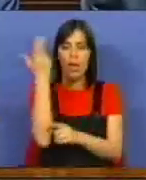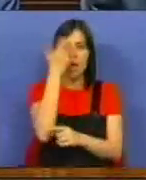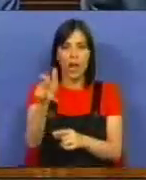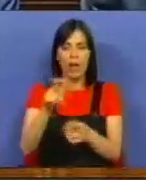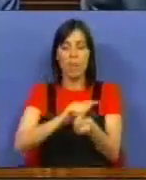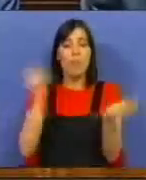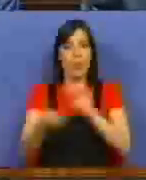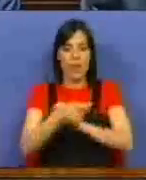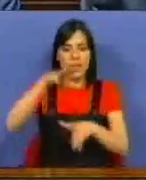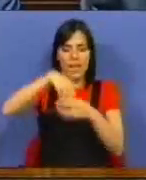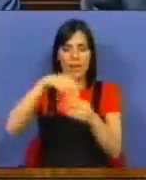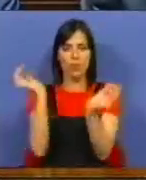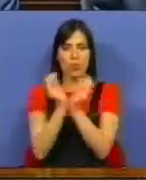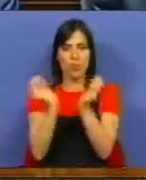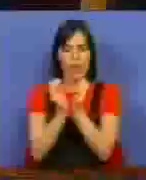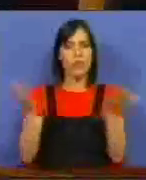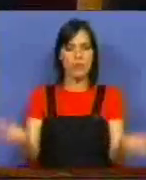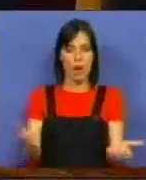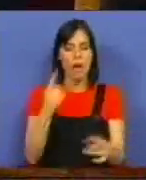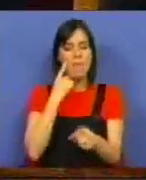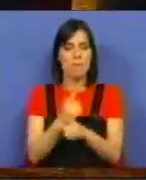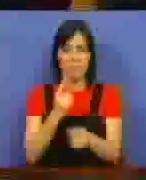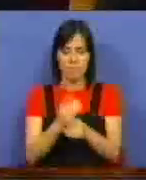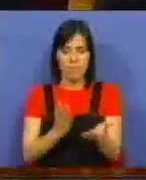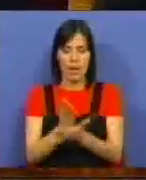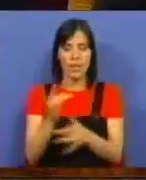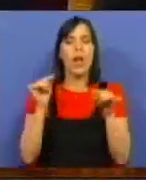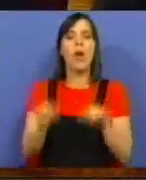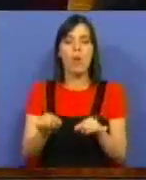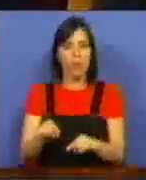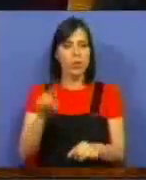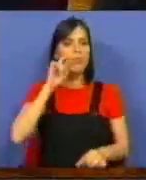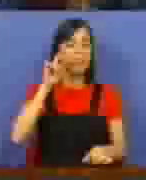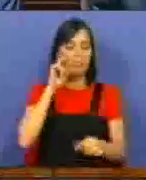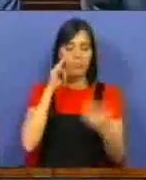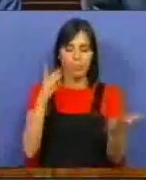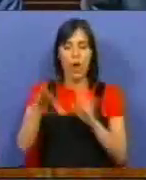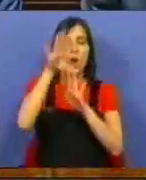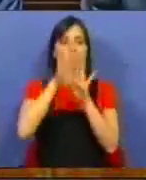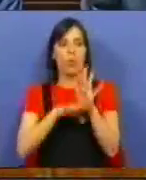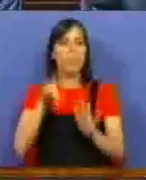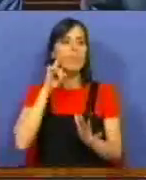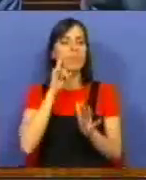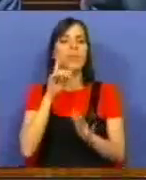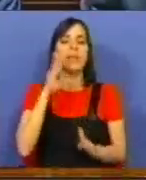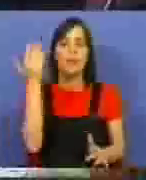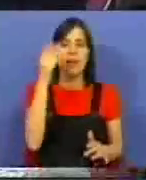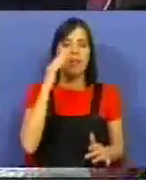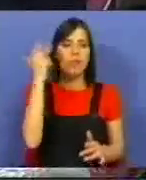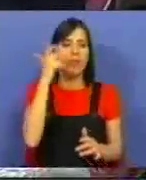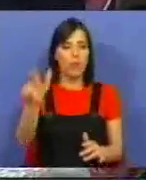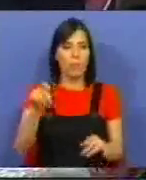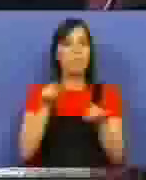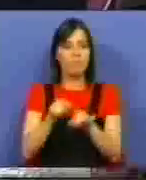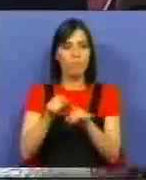reforma que fizemos na segurança social, que a mantém hoje preservada e em condições de assegurar as pensões, foi